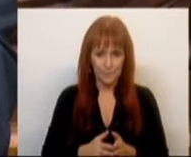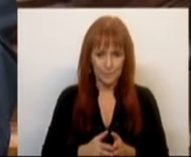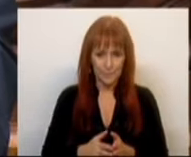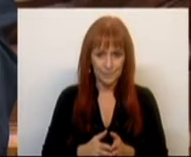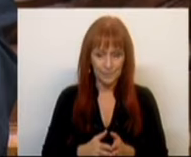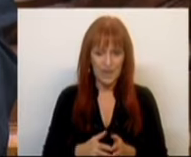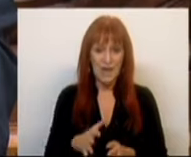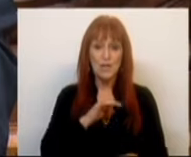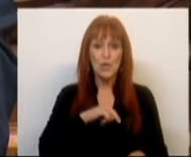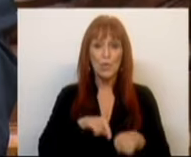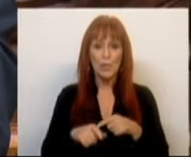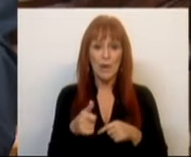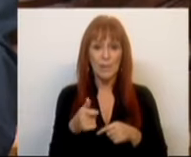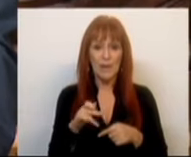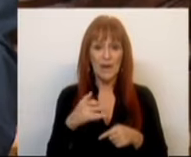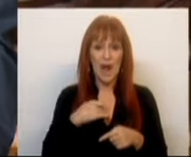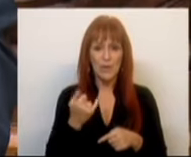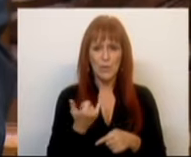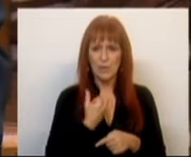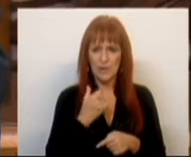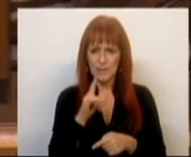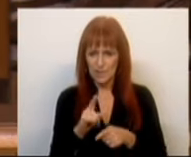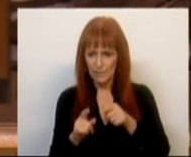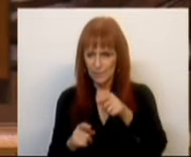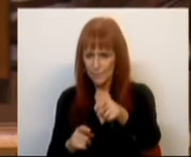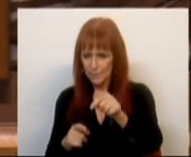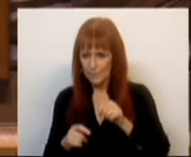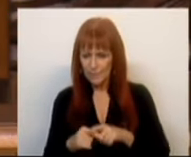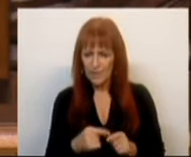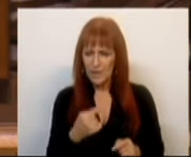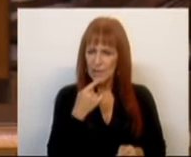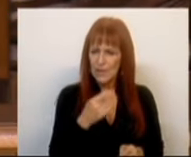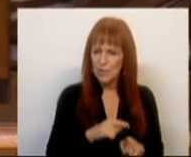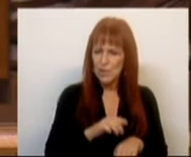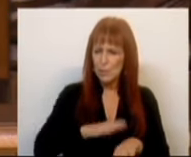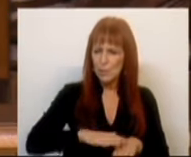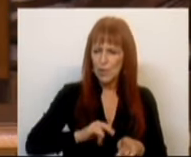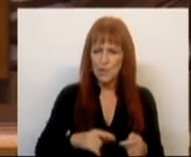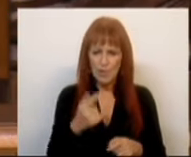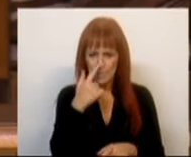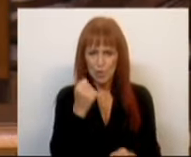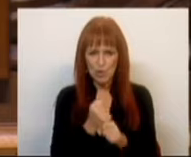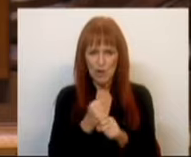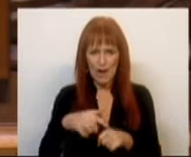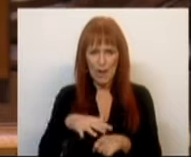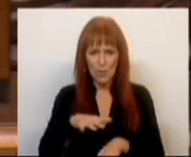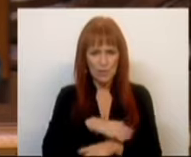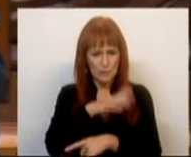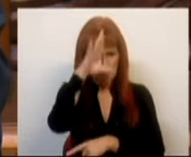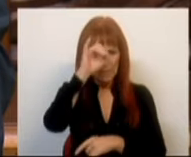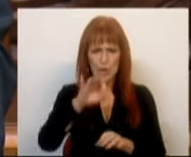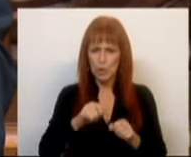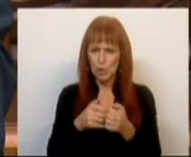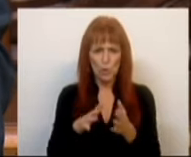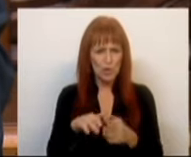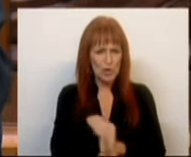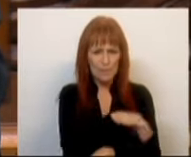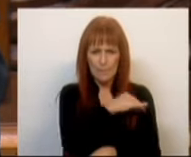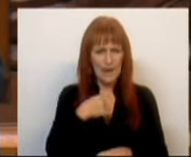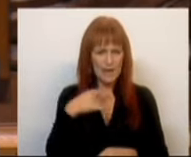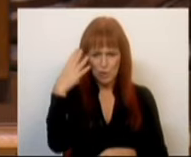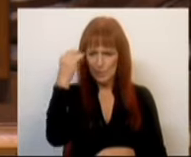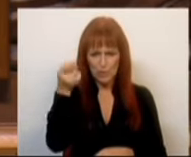Sr. Deputado Bernardo Blanco da Iniciativa Liberal, referiu-se ao facto de os funcionários públicos não serem todos médicos, professores